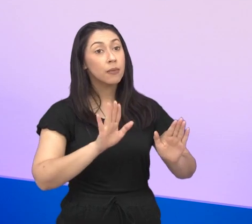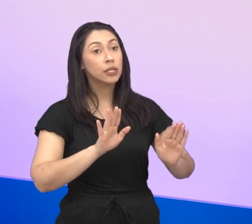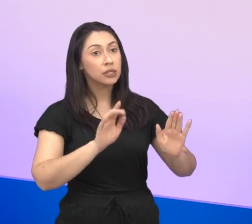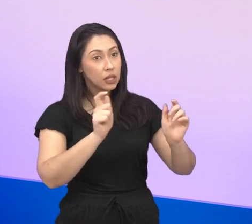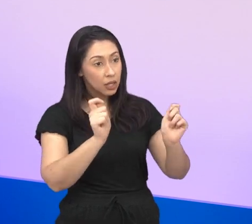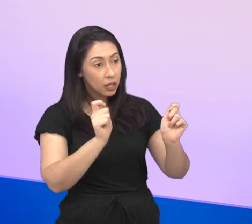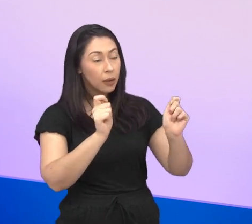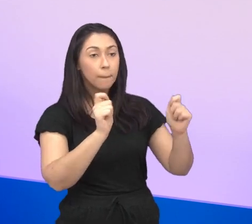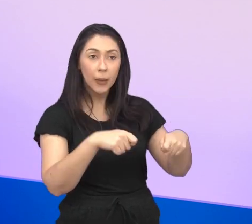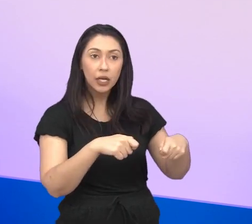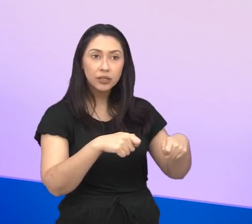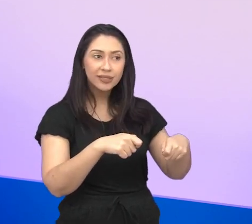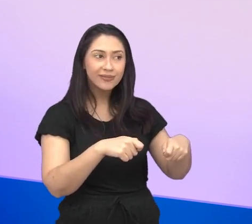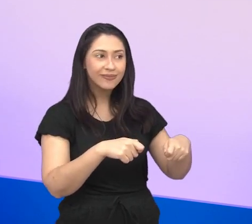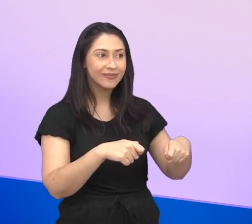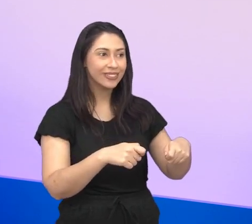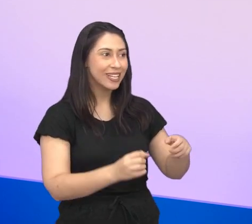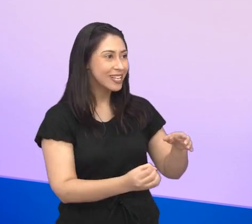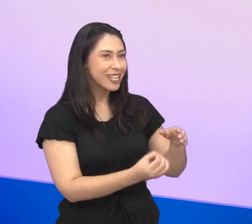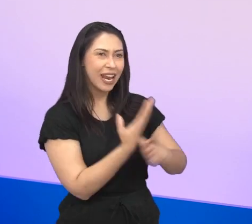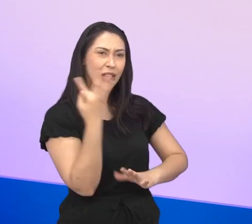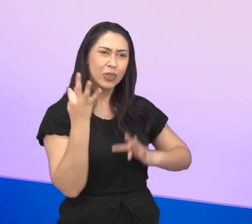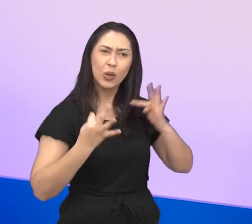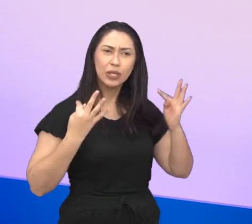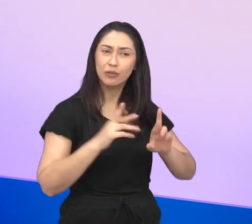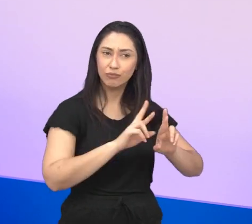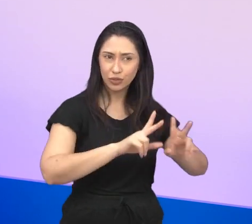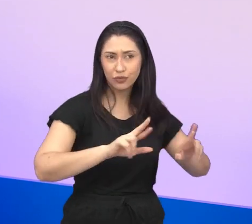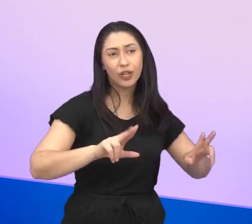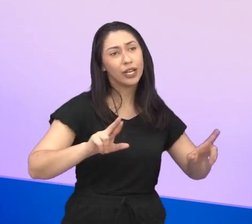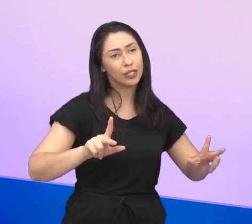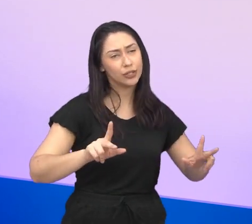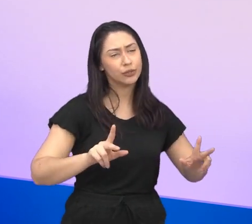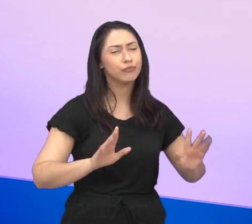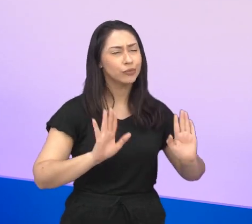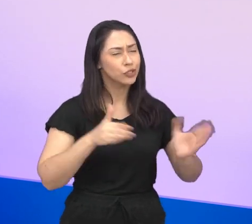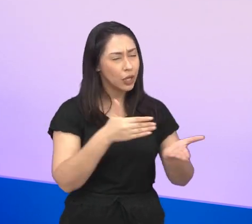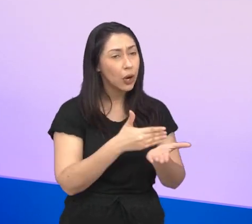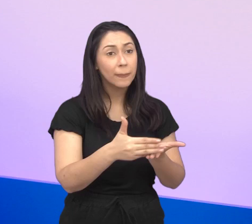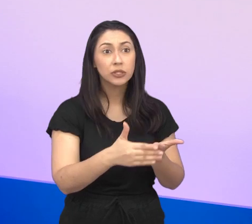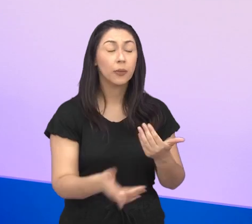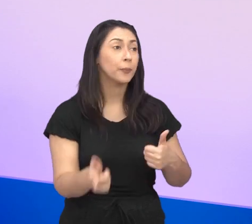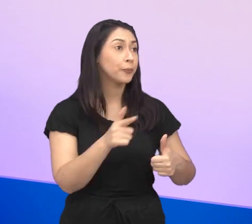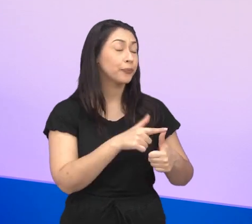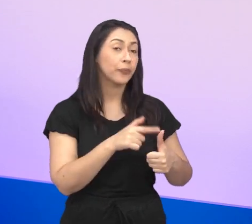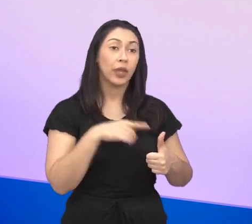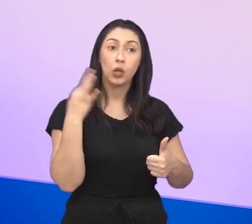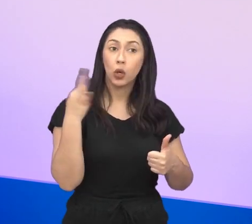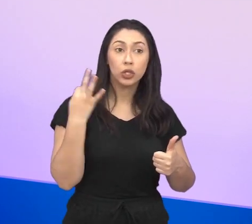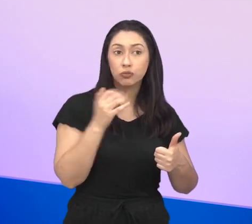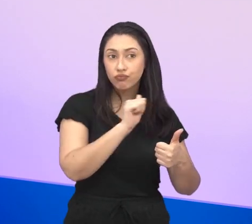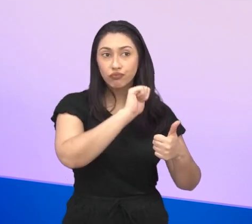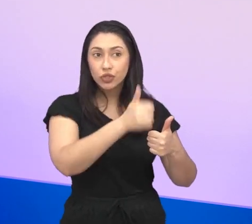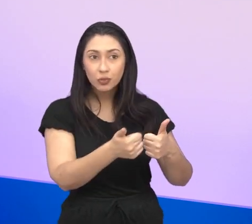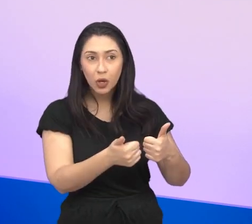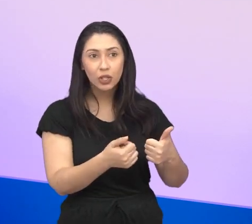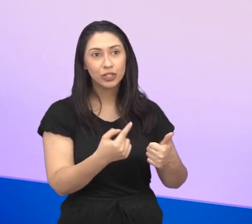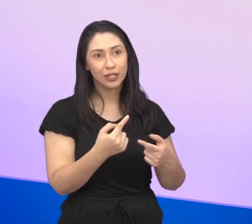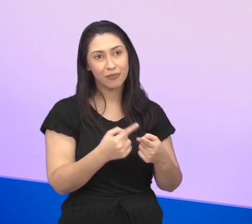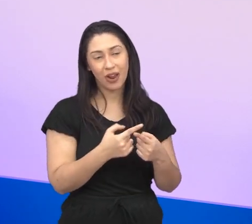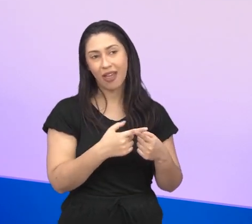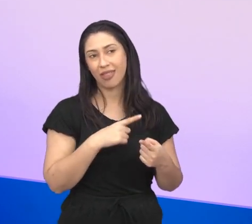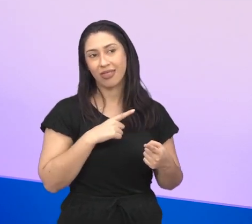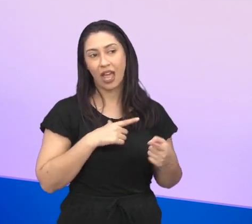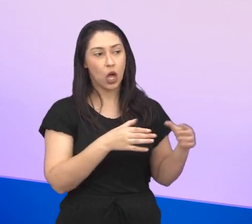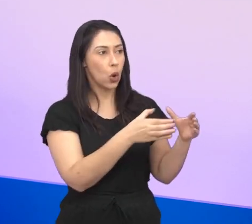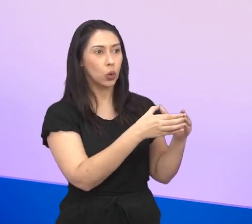desenvolver outros tipos de turismo, como vem acontecendo já, né? Turismo esportivo, hoje com os nossos times